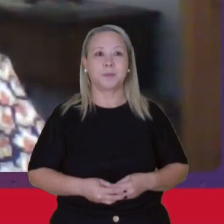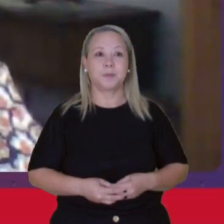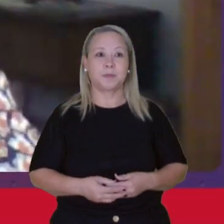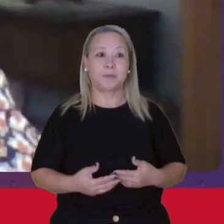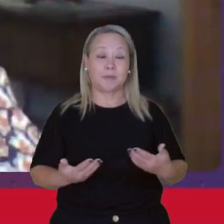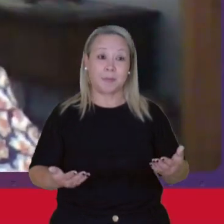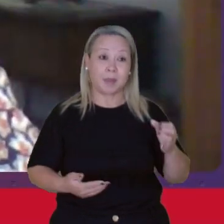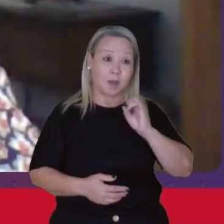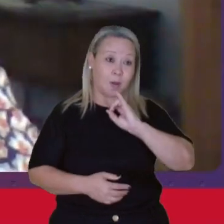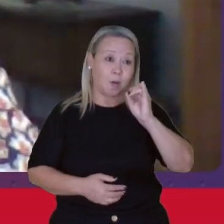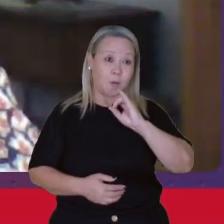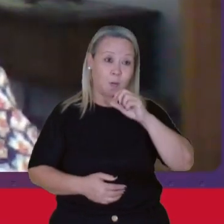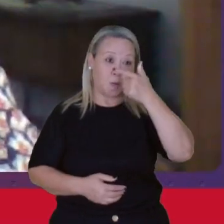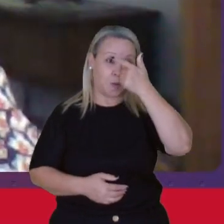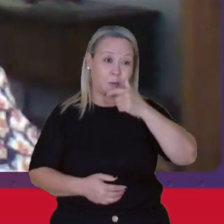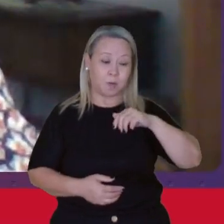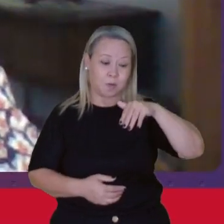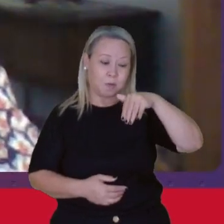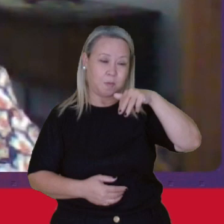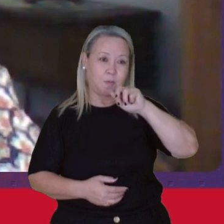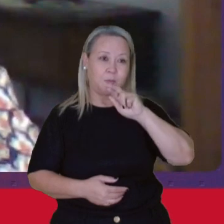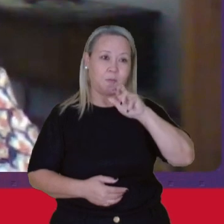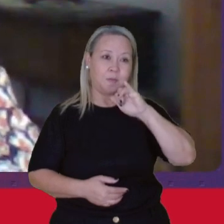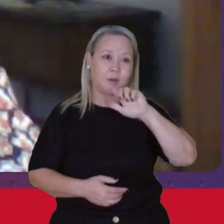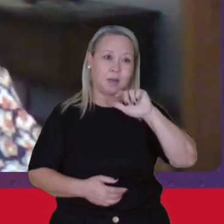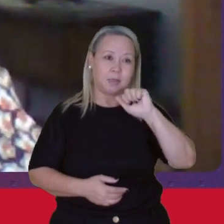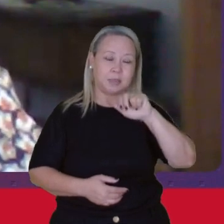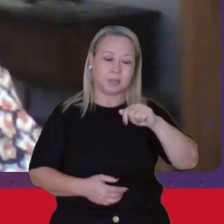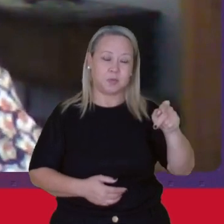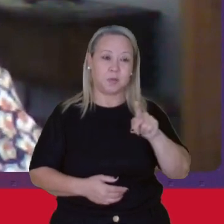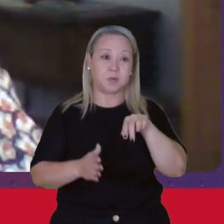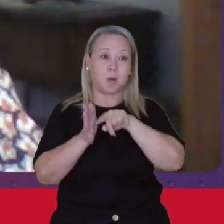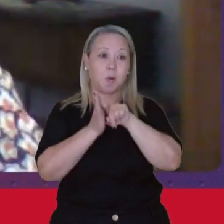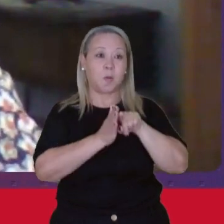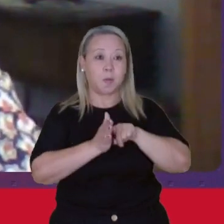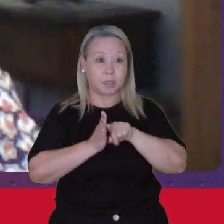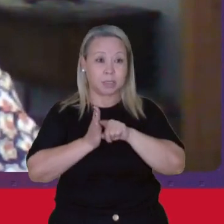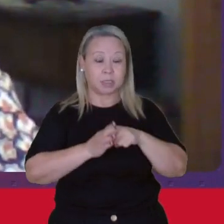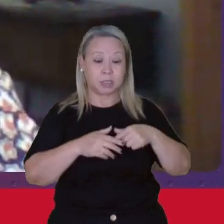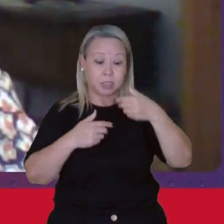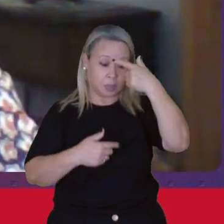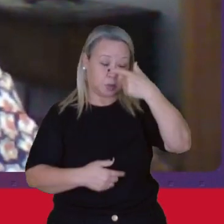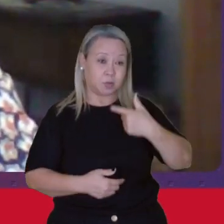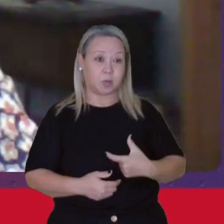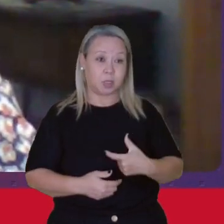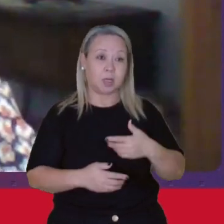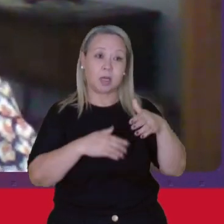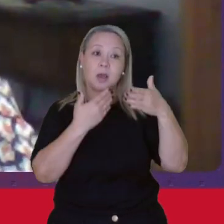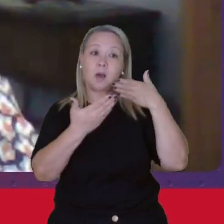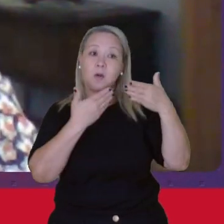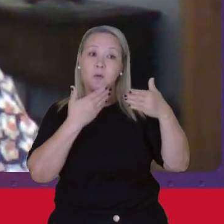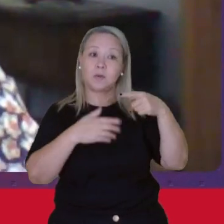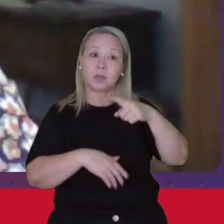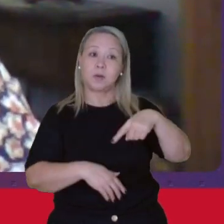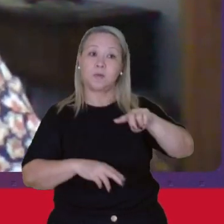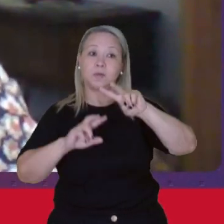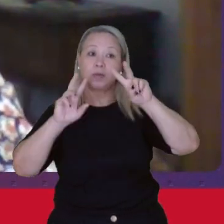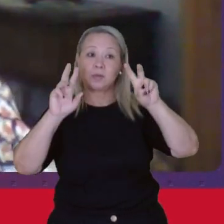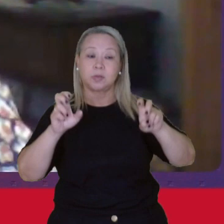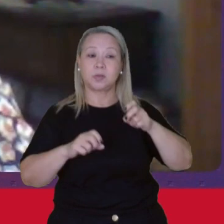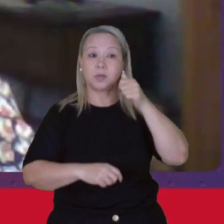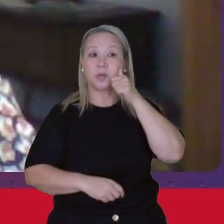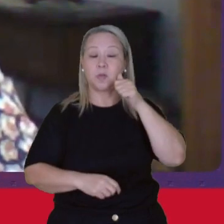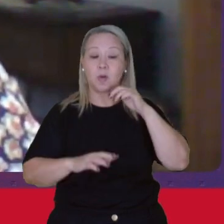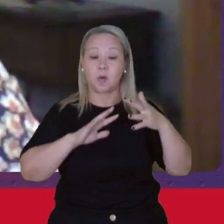Olá, eu sou a Marilane Teixeira Sou professora e pesquisadora Estou aqui pra conversar com vocês Sobre as mulheres